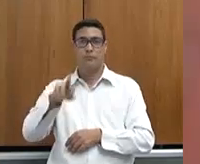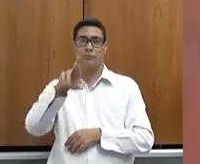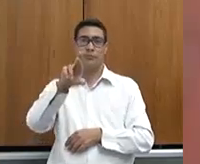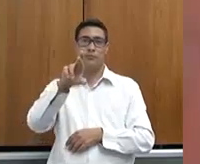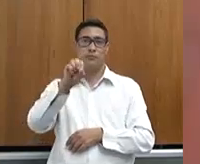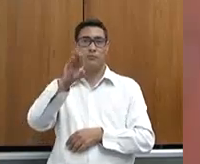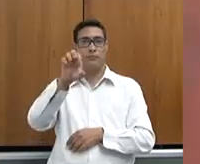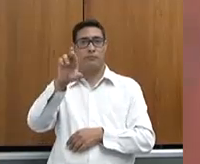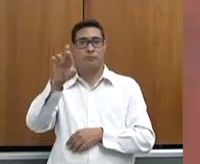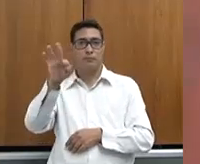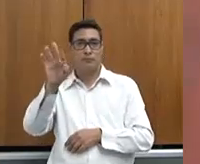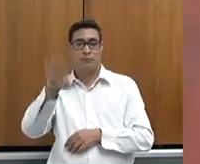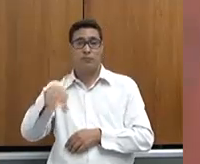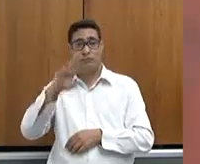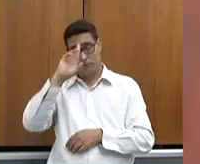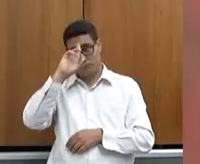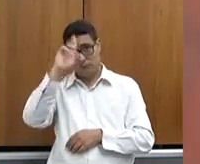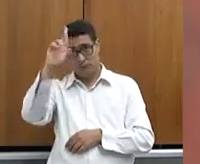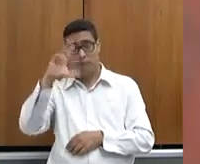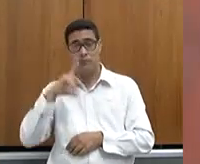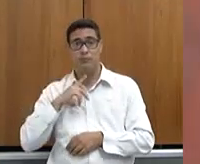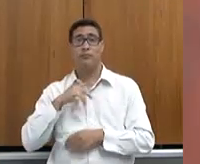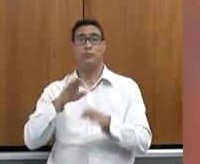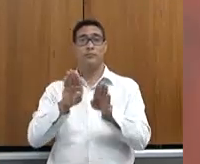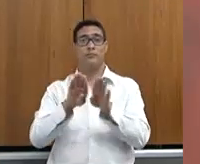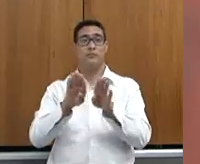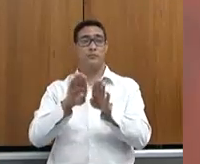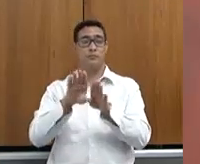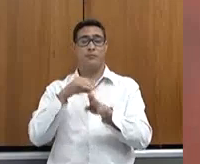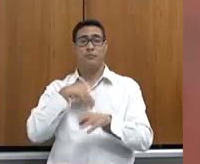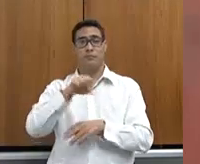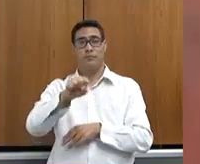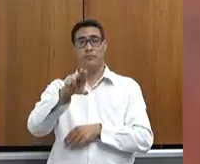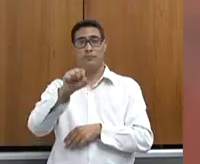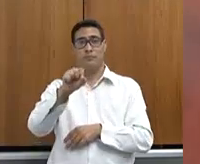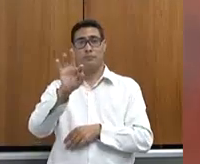Rodrigues de Silva, diretor de Desenvolvimento Rural Sustentável.